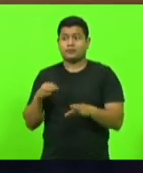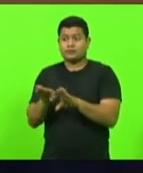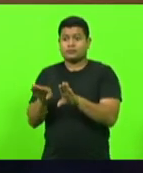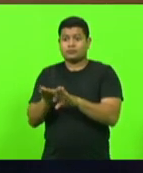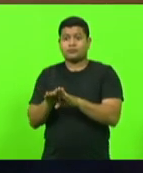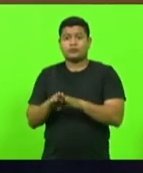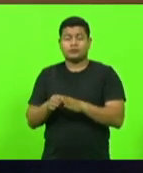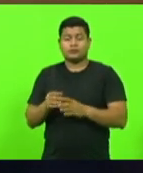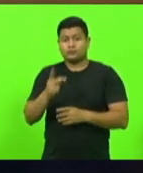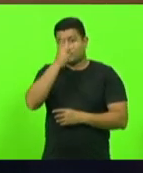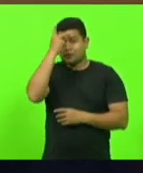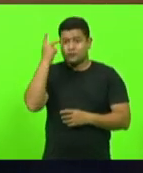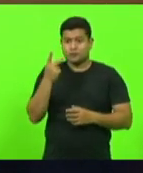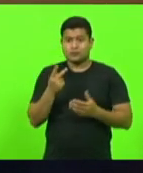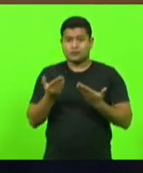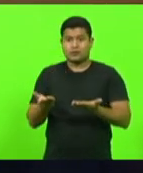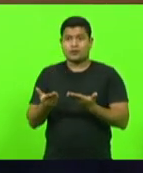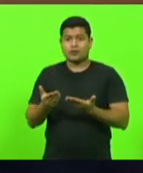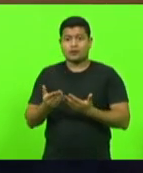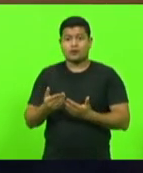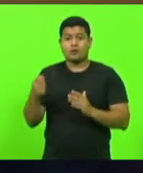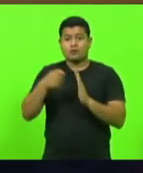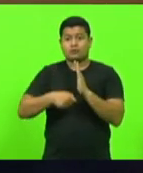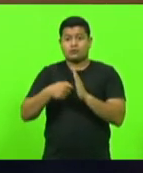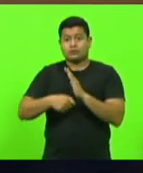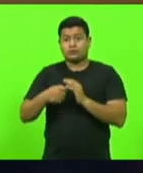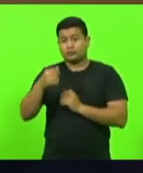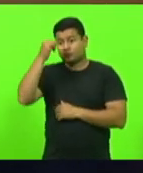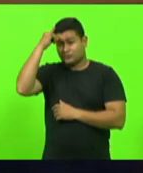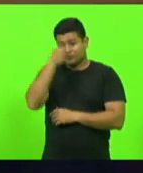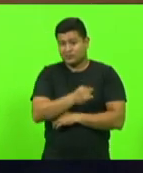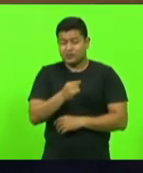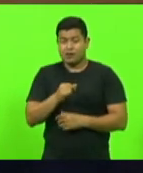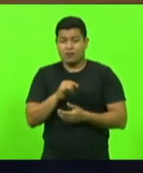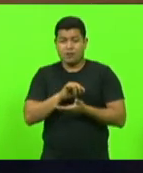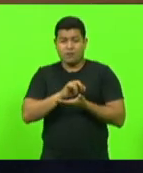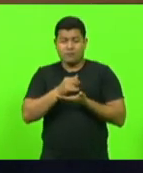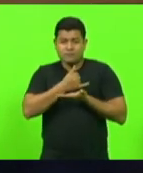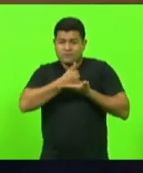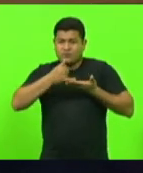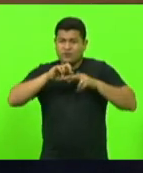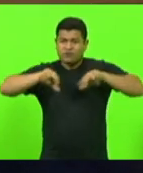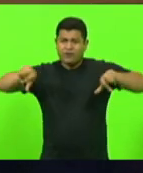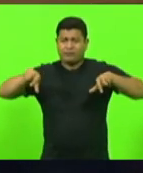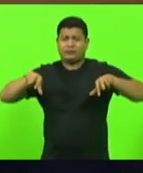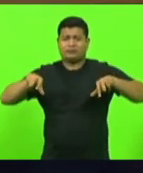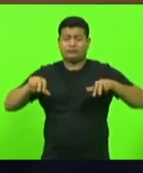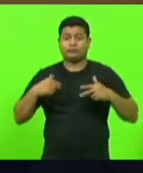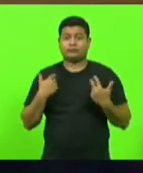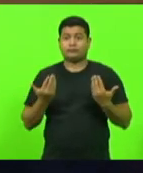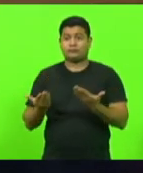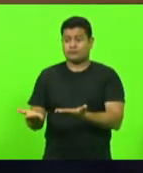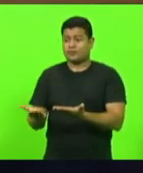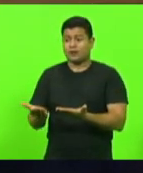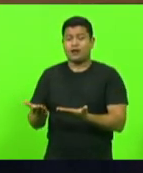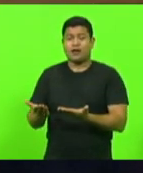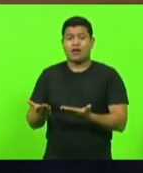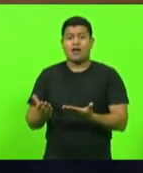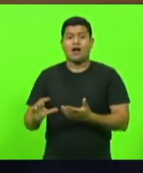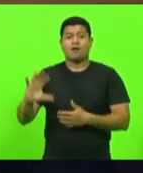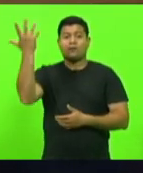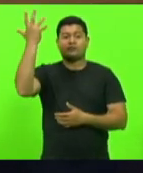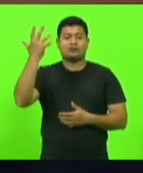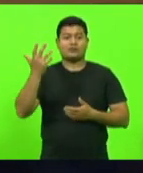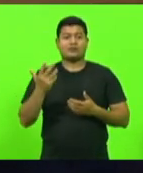para ter mais humanidade e é isso que que o estado de Santa Catarina faz para um homem que dedicou sua vida para